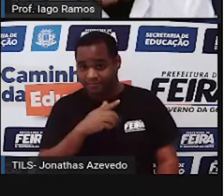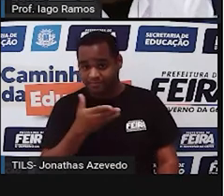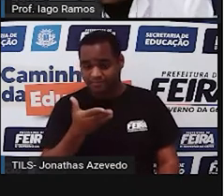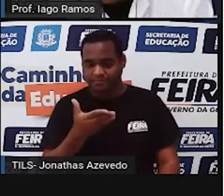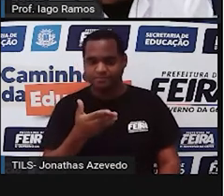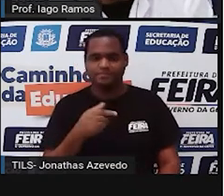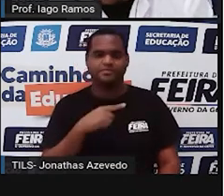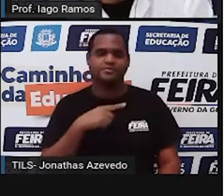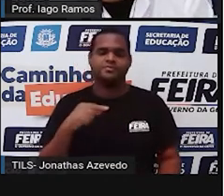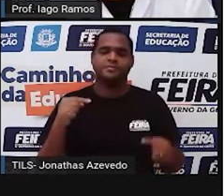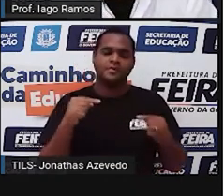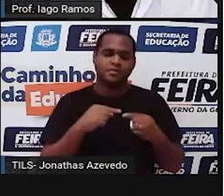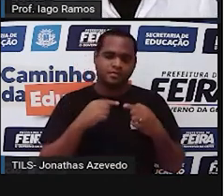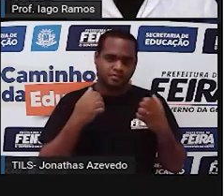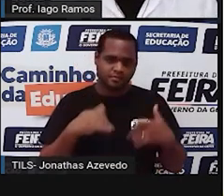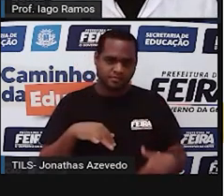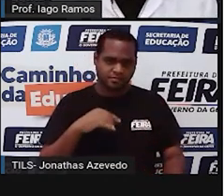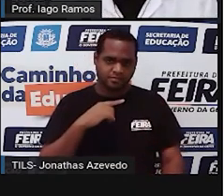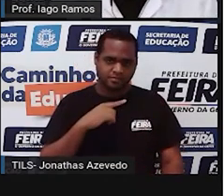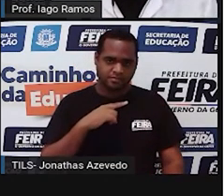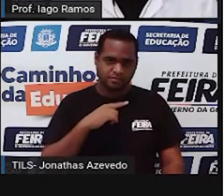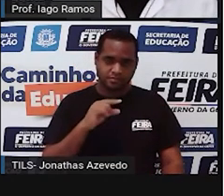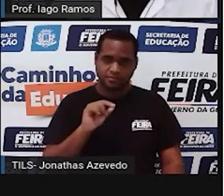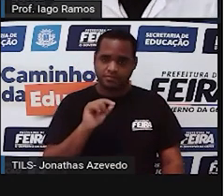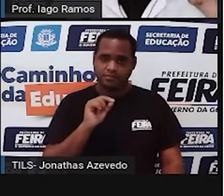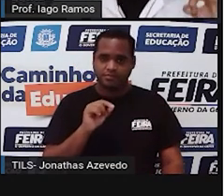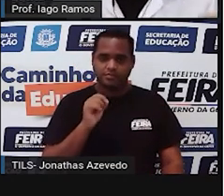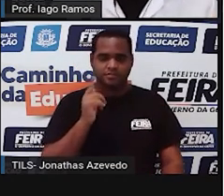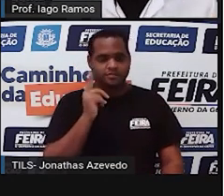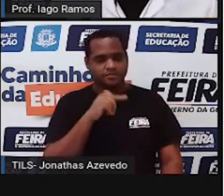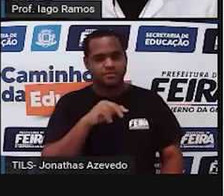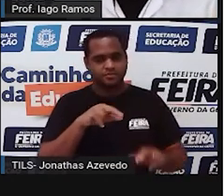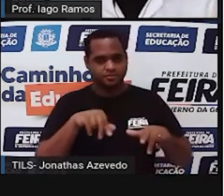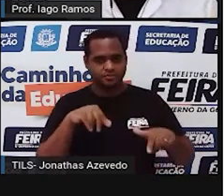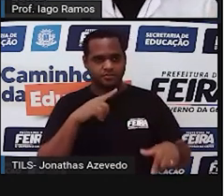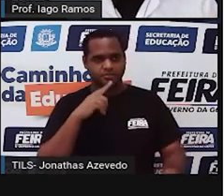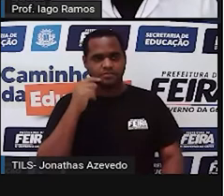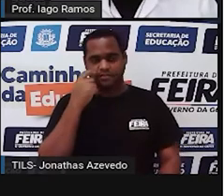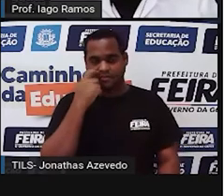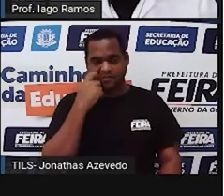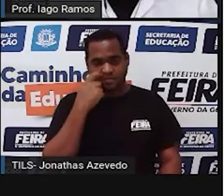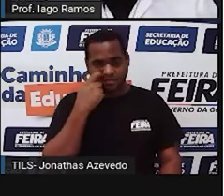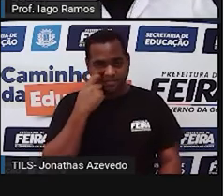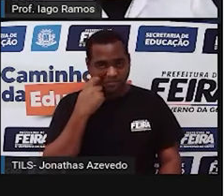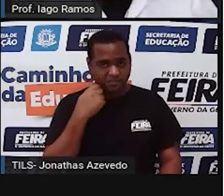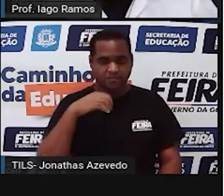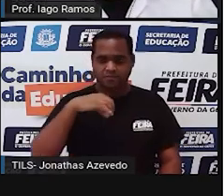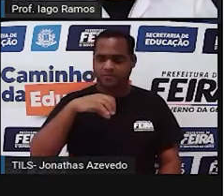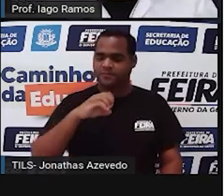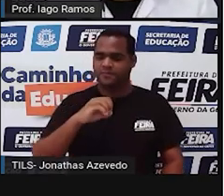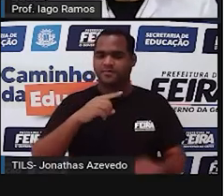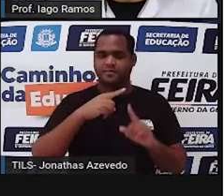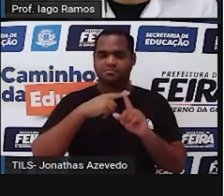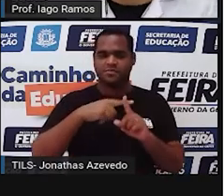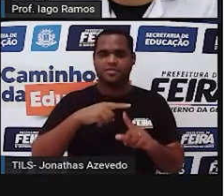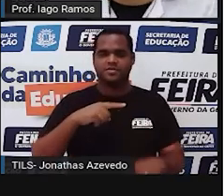É isso mesmo, olha só, corrigindo, fazendo na minha calculadora, 90 mais